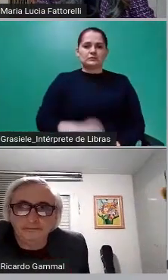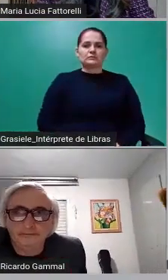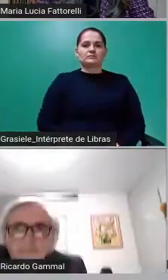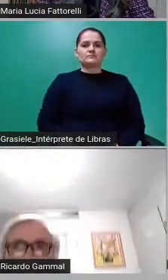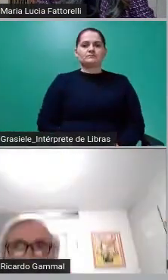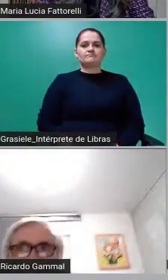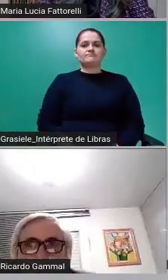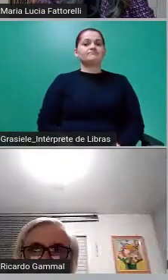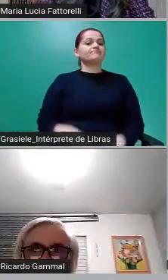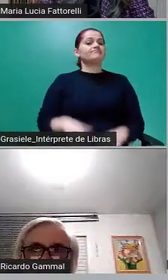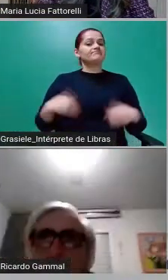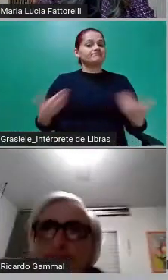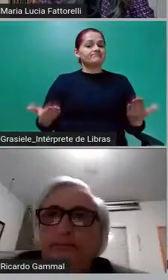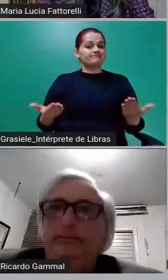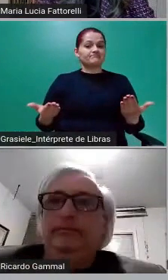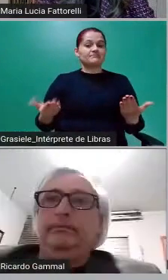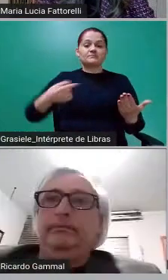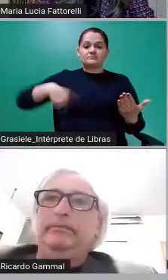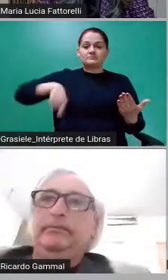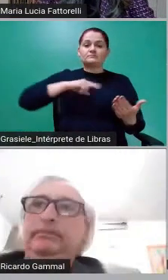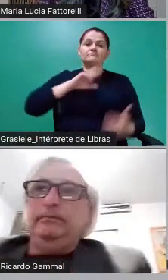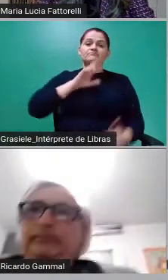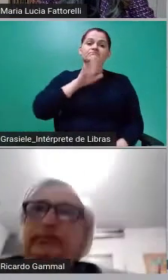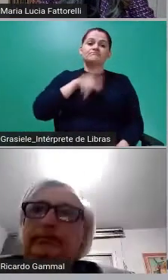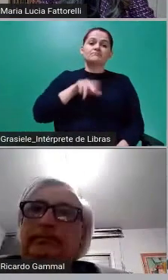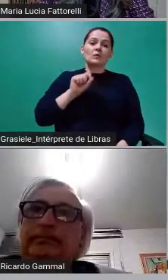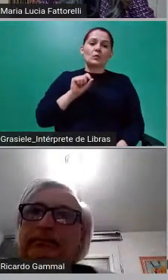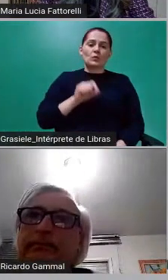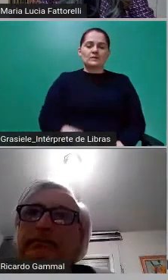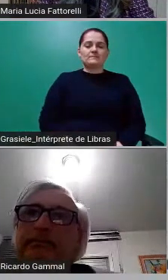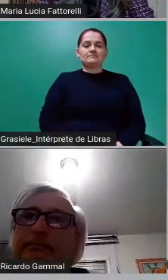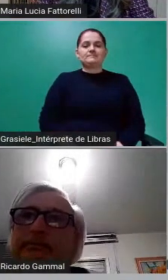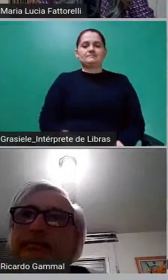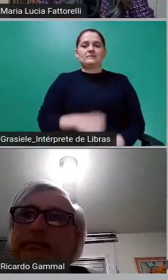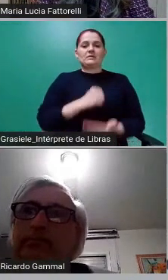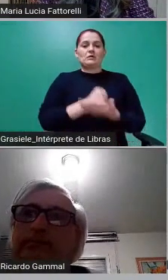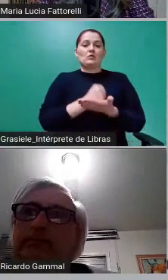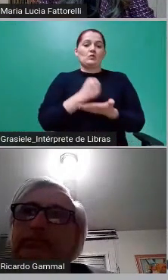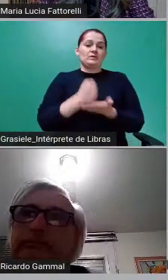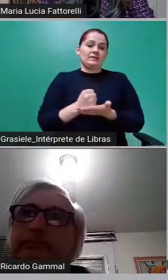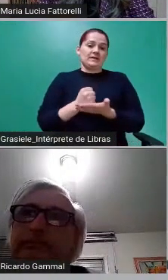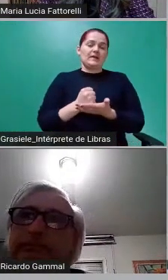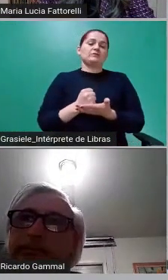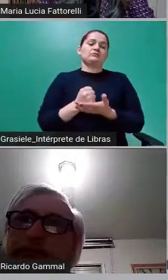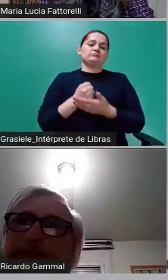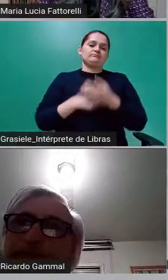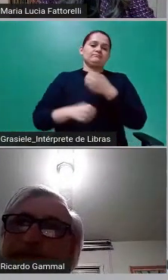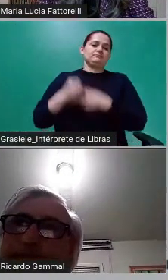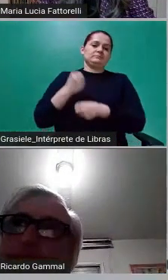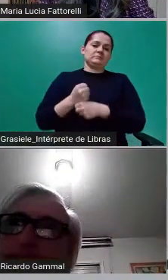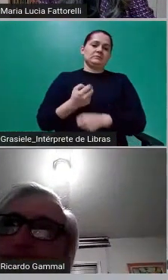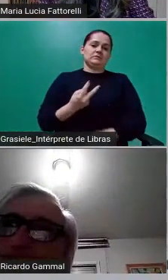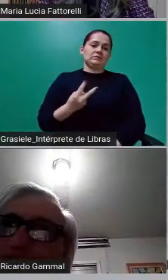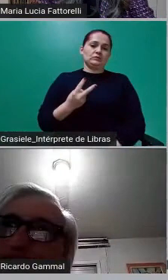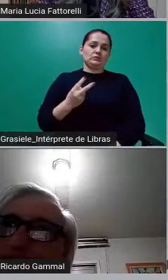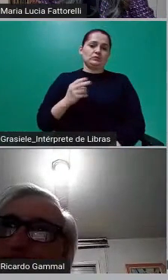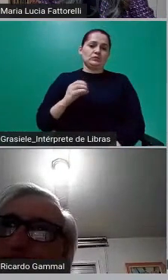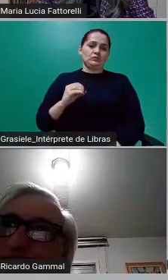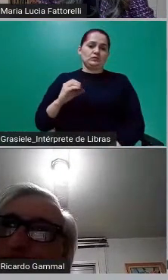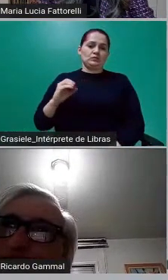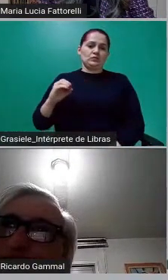nós temos o seguinte, esse contrato que foi firmado em 2000, que custou